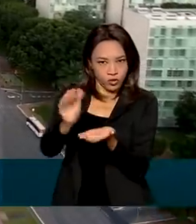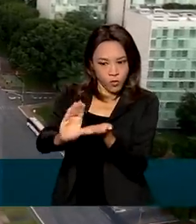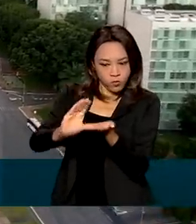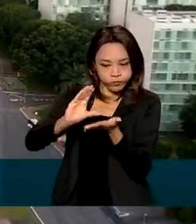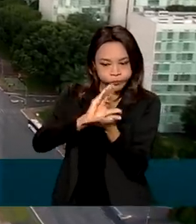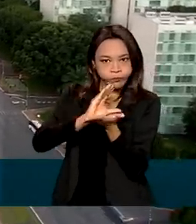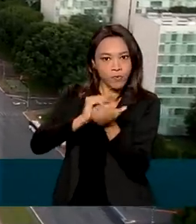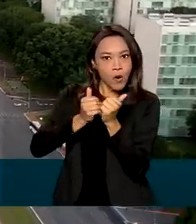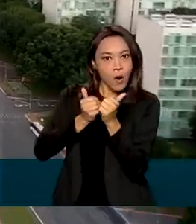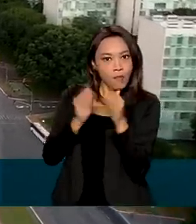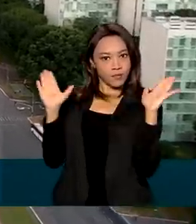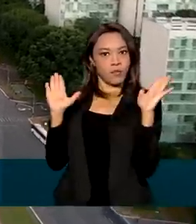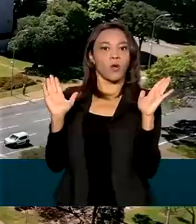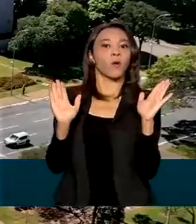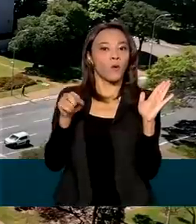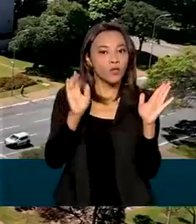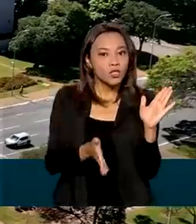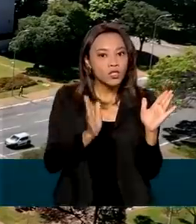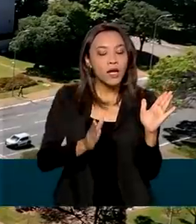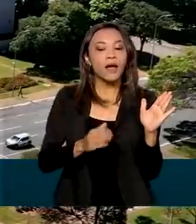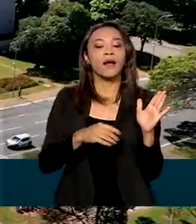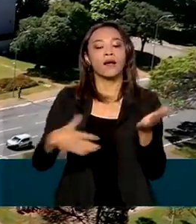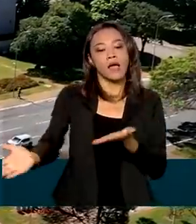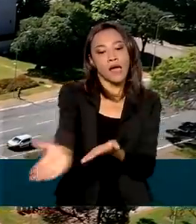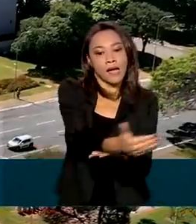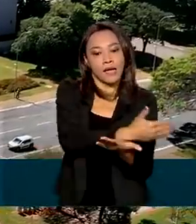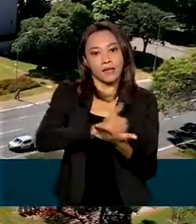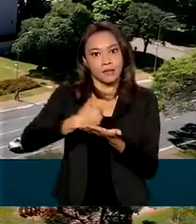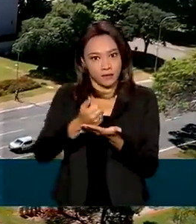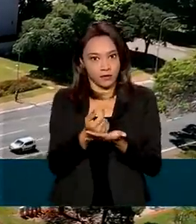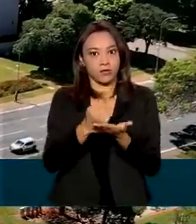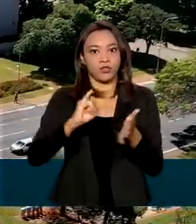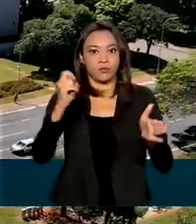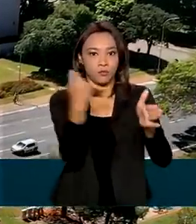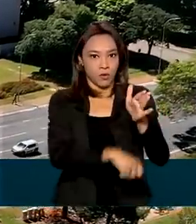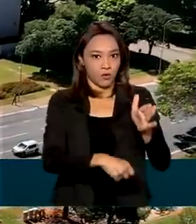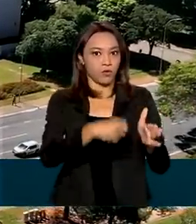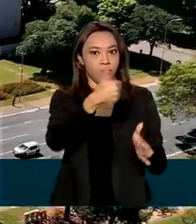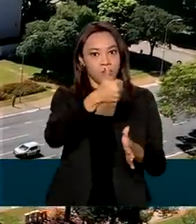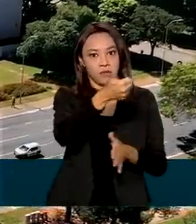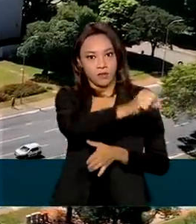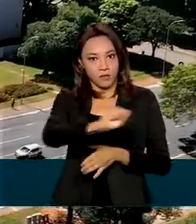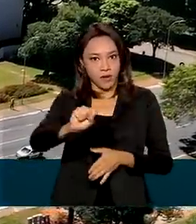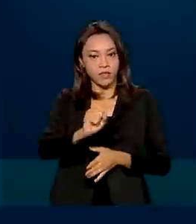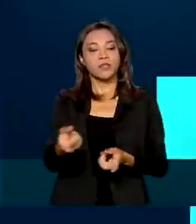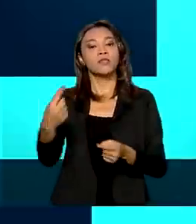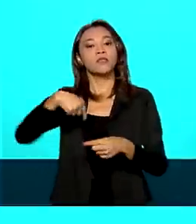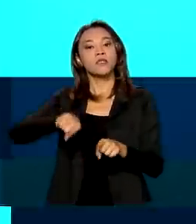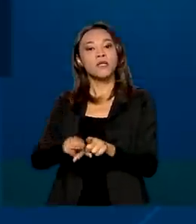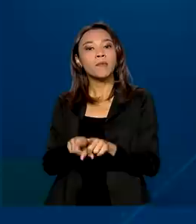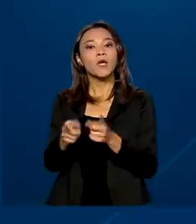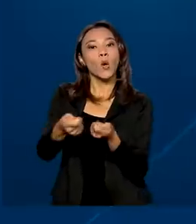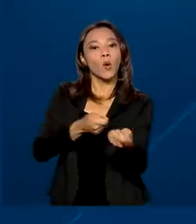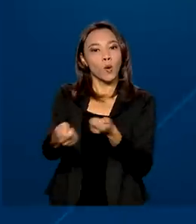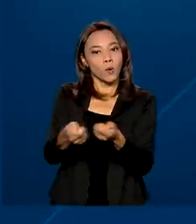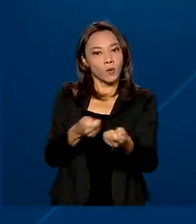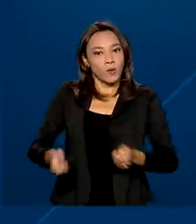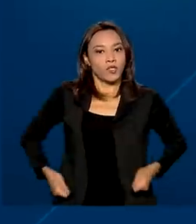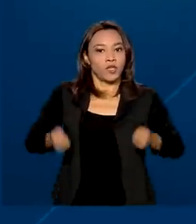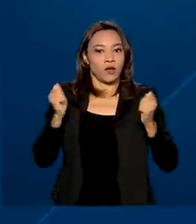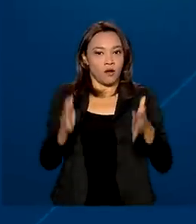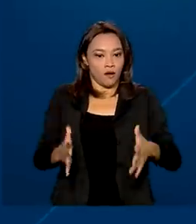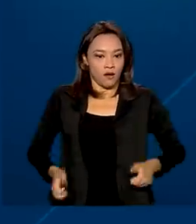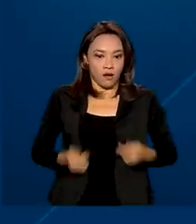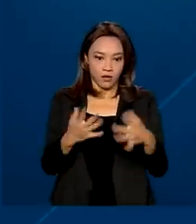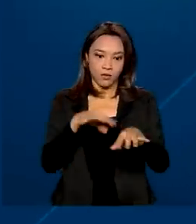melhoria na arrecadação de impostos no primeiro semestre deste ano e também o controle de despesas. Dos 4 bilhões e